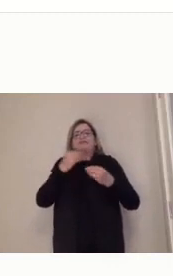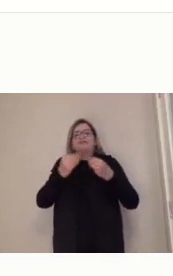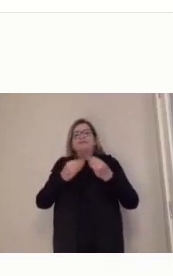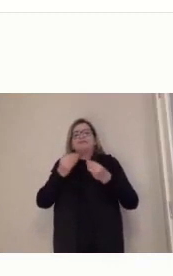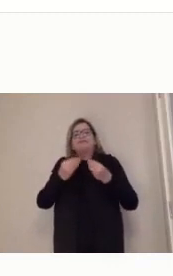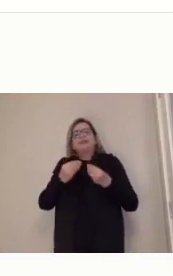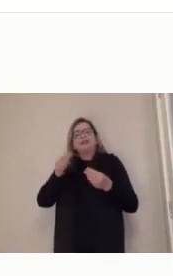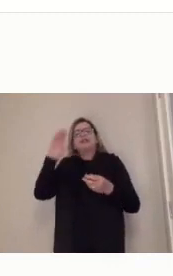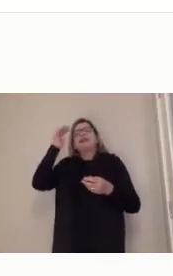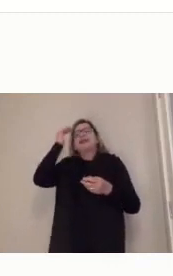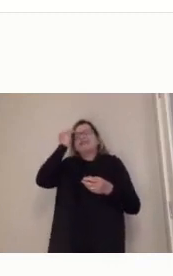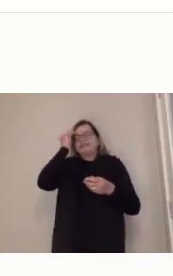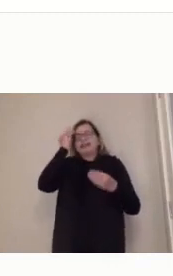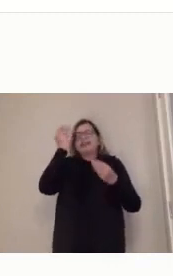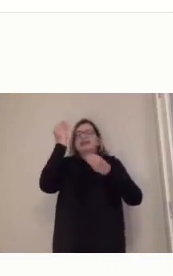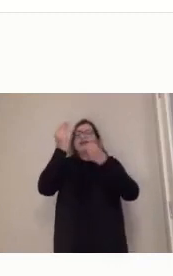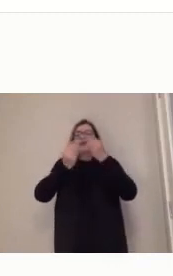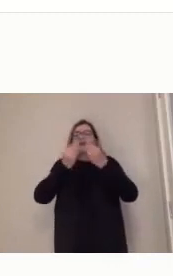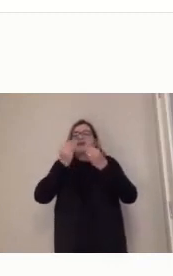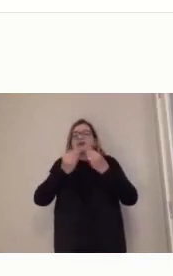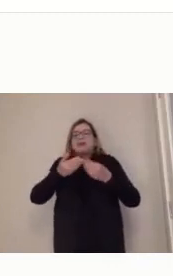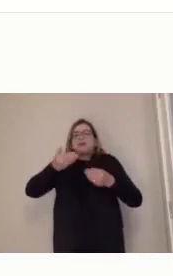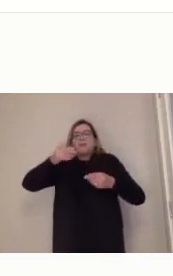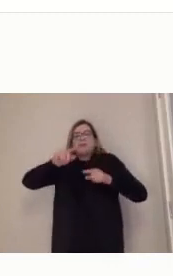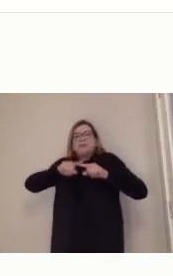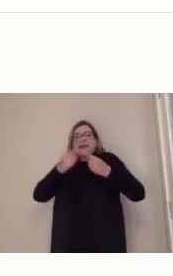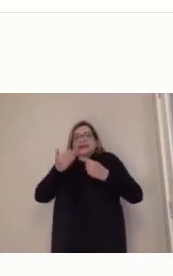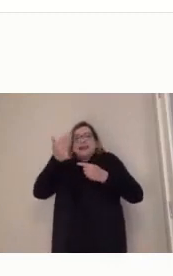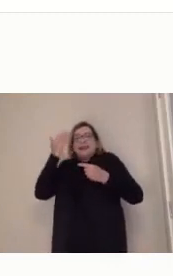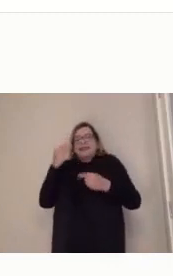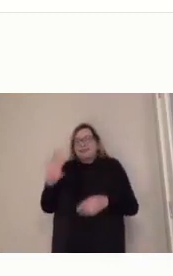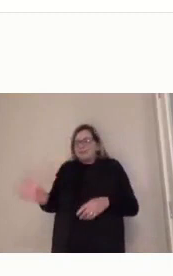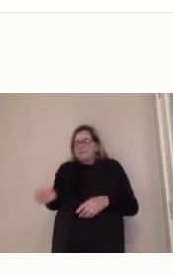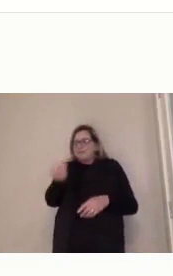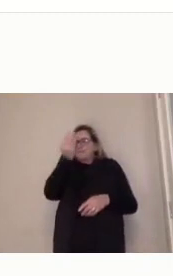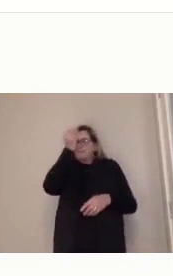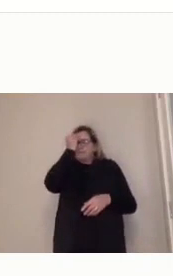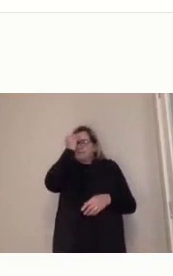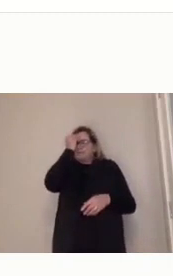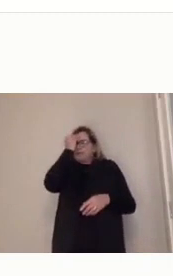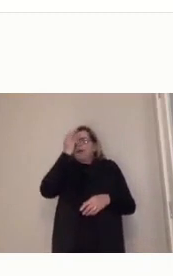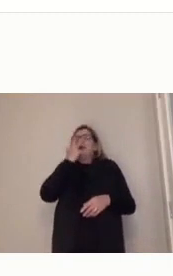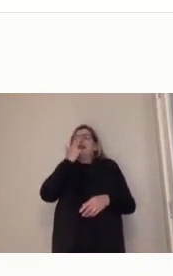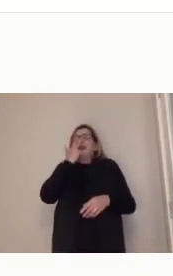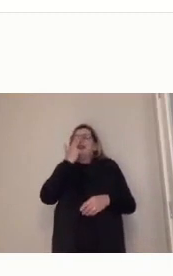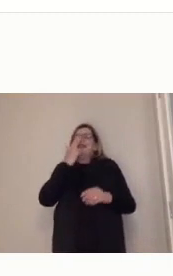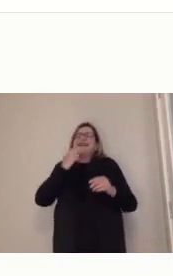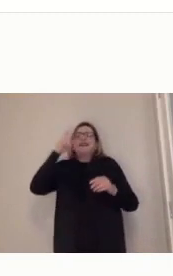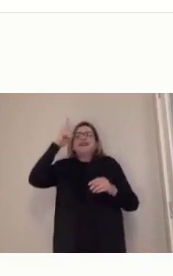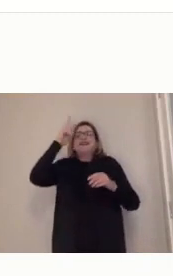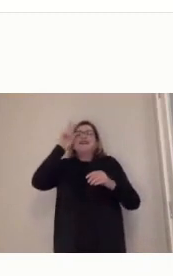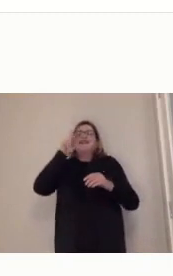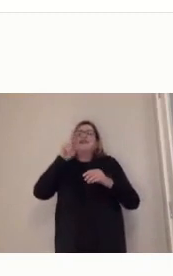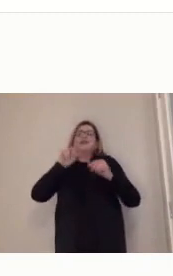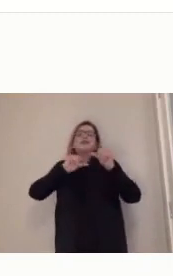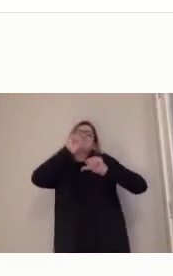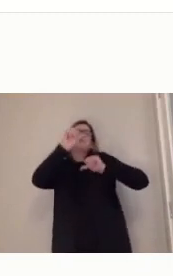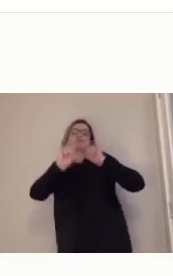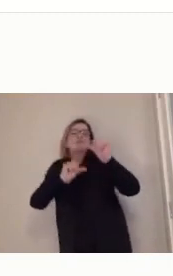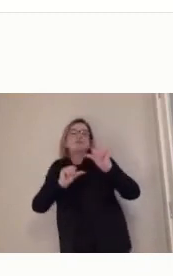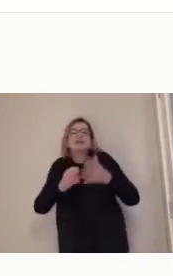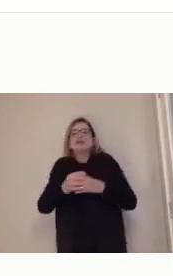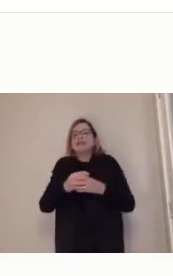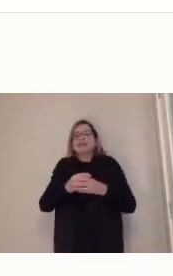gente decorava com uma verdade absoluta e imutável, né? E a gente está vendo isso, que não há uma verdade única, mas há